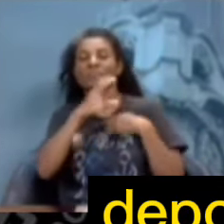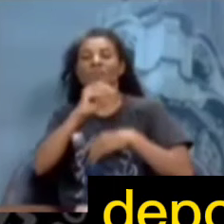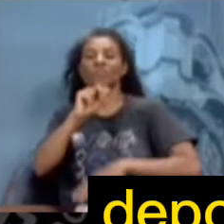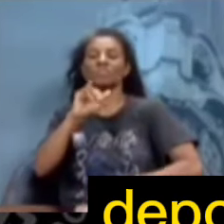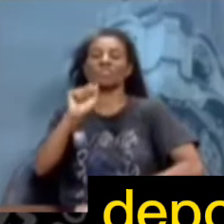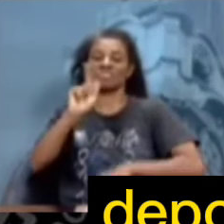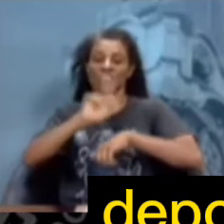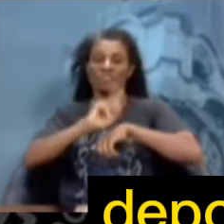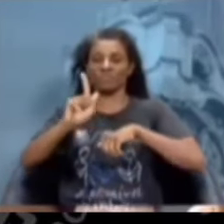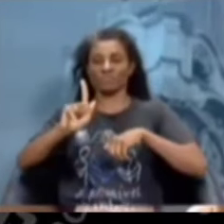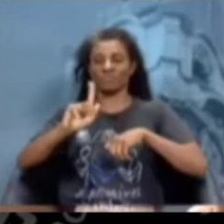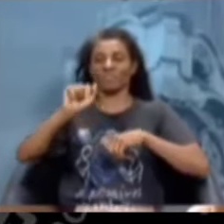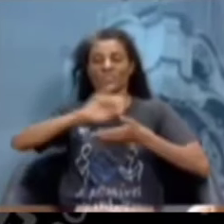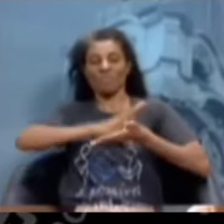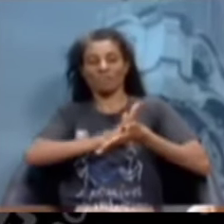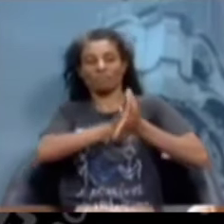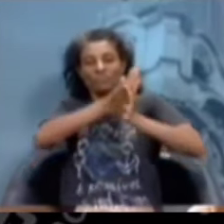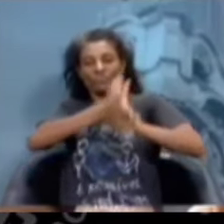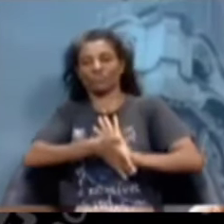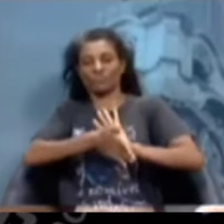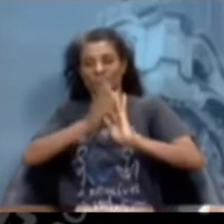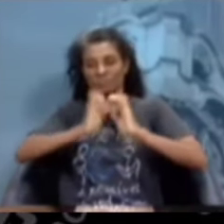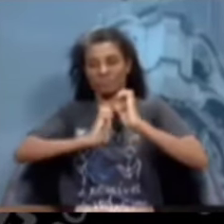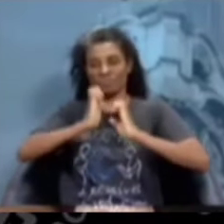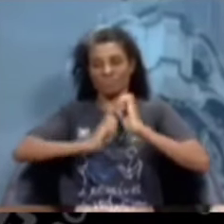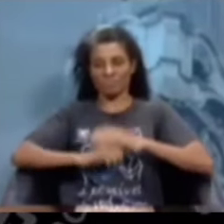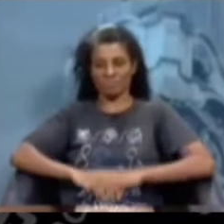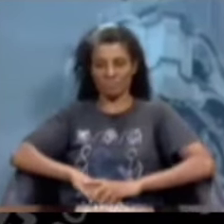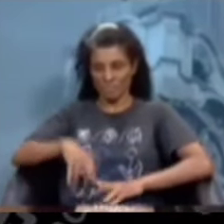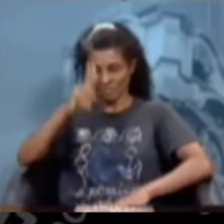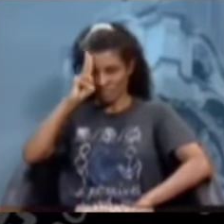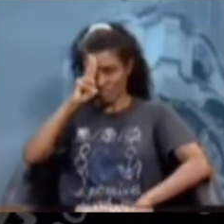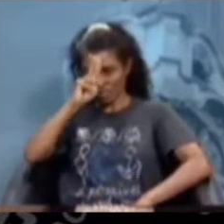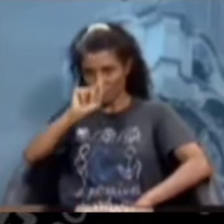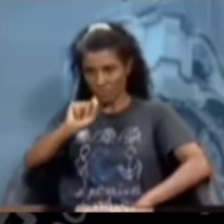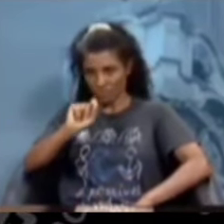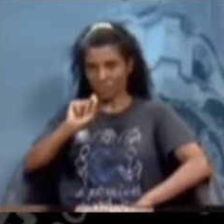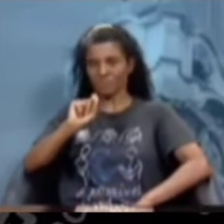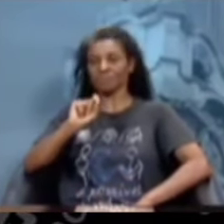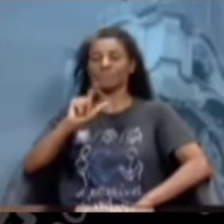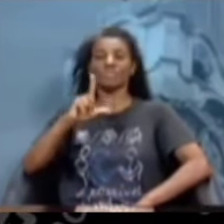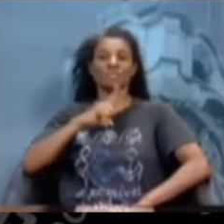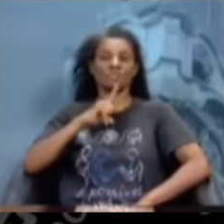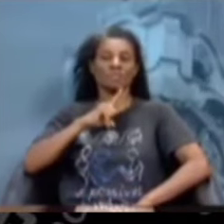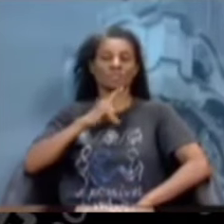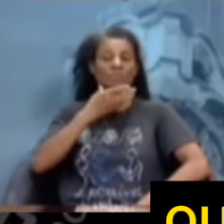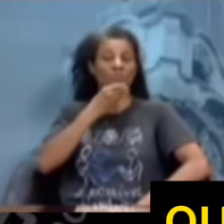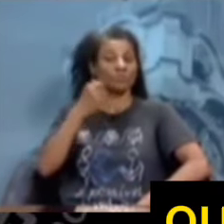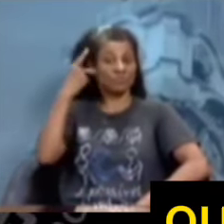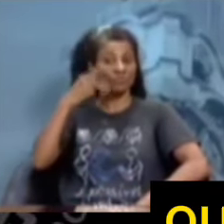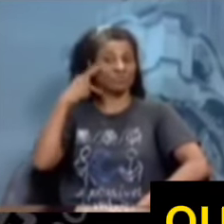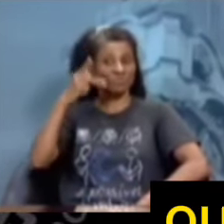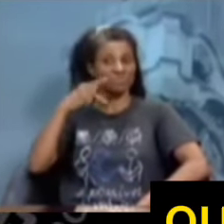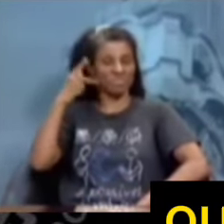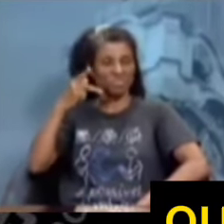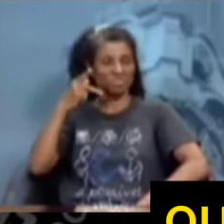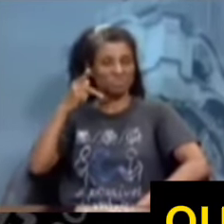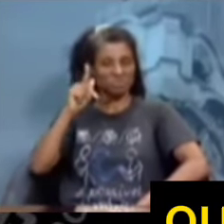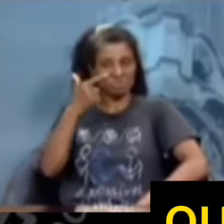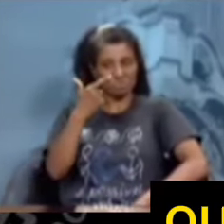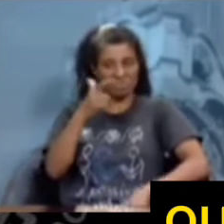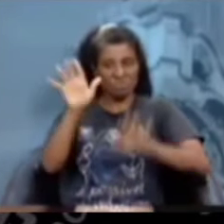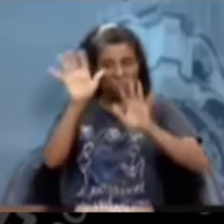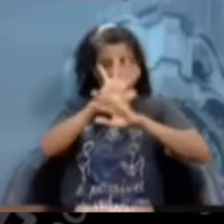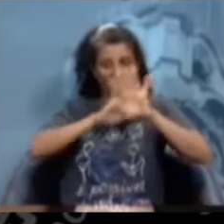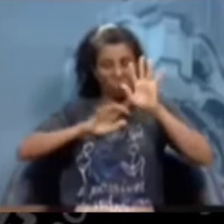destruir essa companhia. Lembrando que temos aí um vereador fantasma, ou melhor, um servidor da